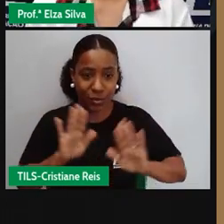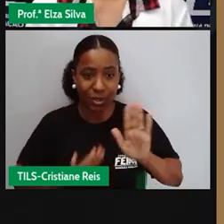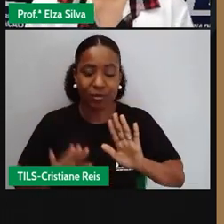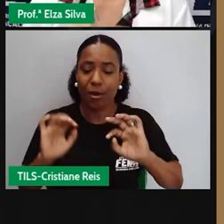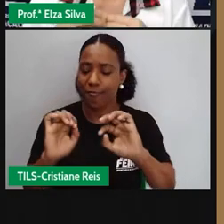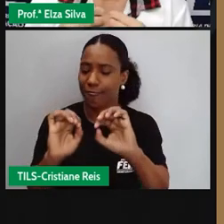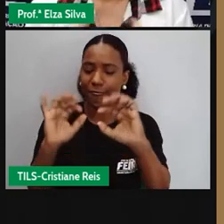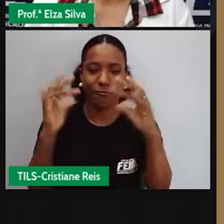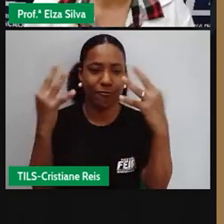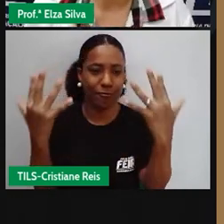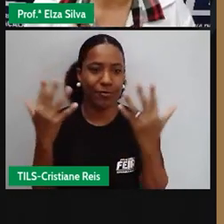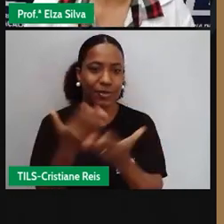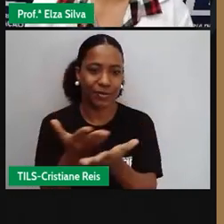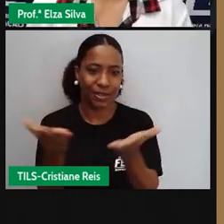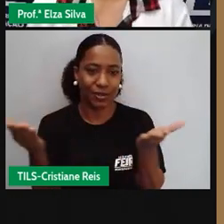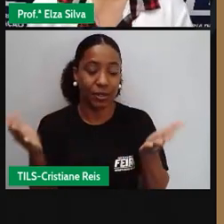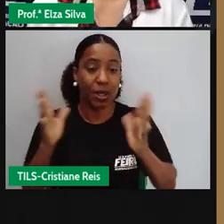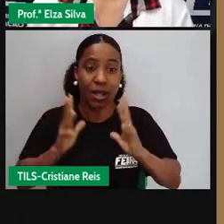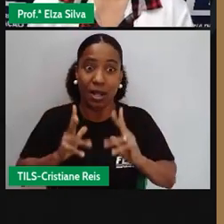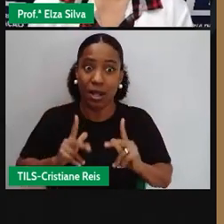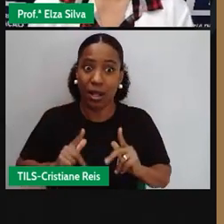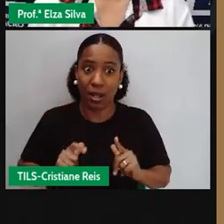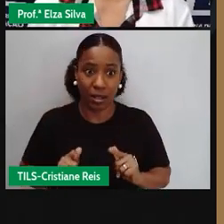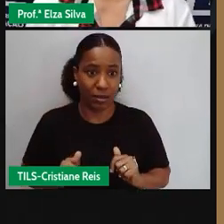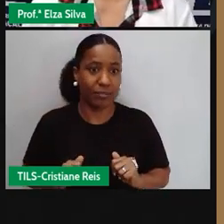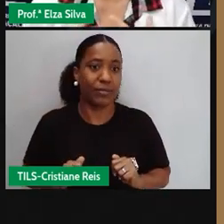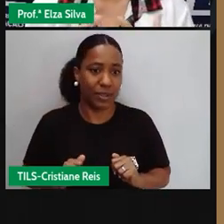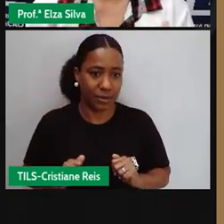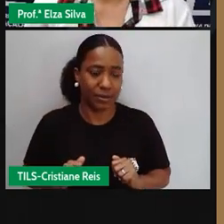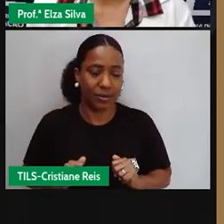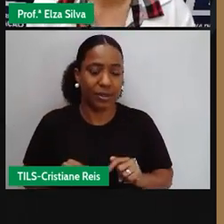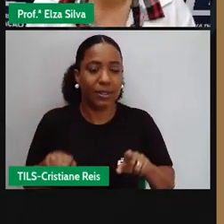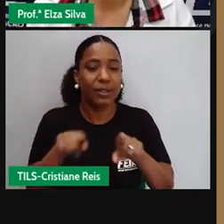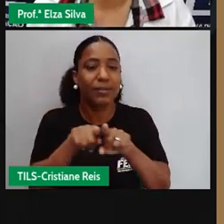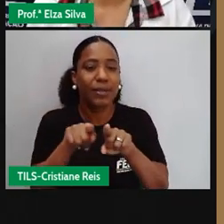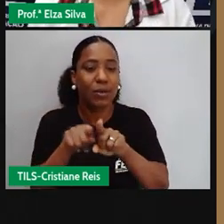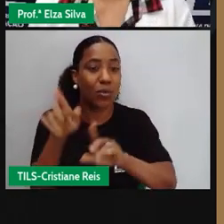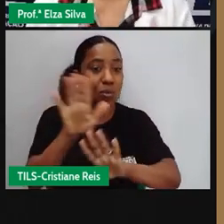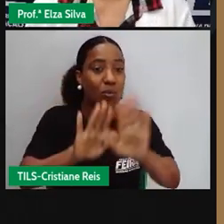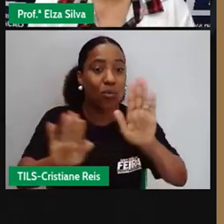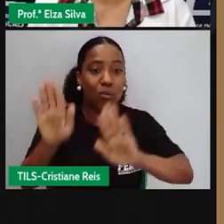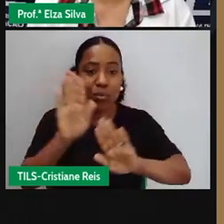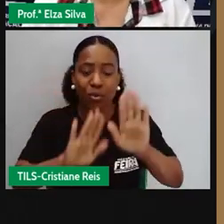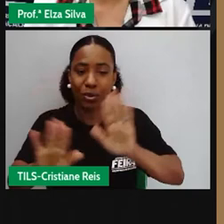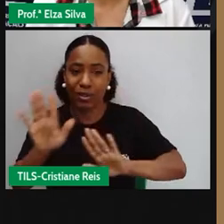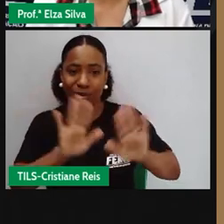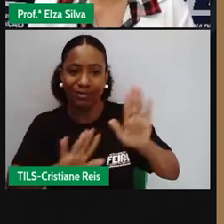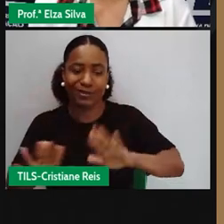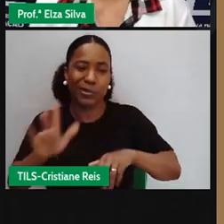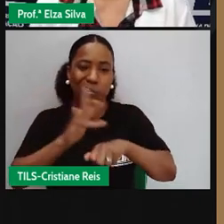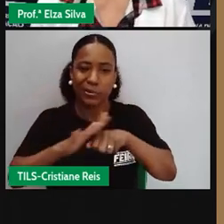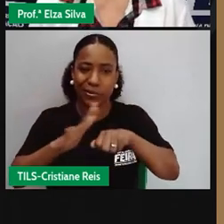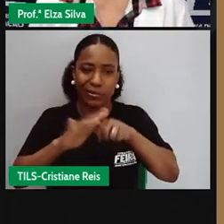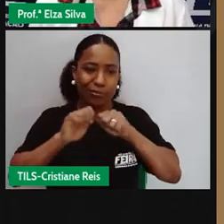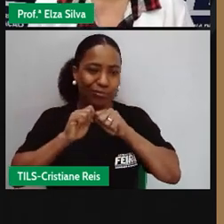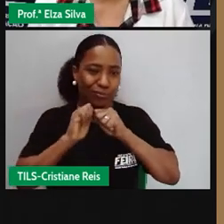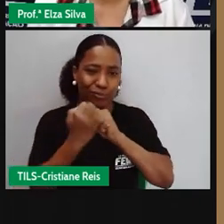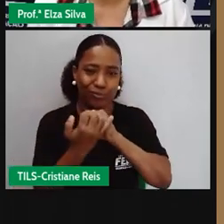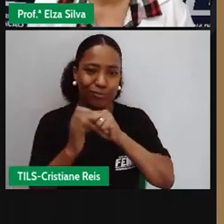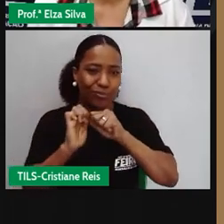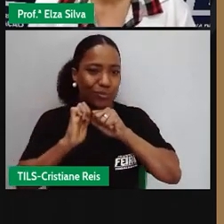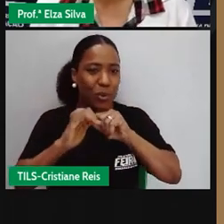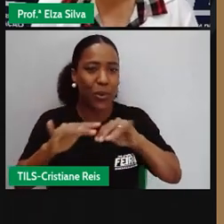fique bem higienizada e que ela tenha determinados cuidados para evitar a disseminação do